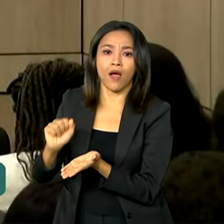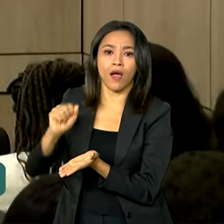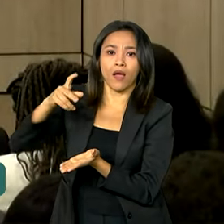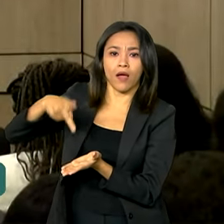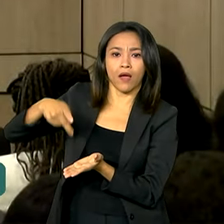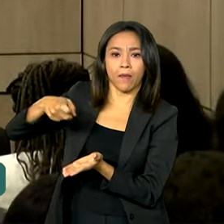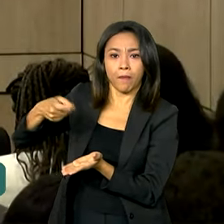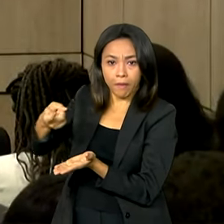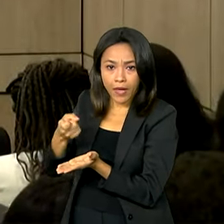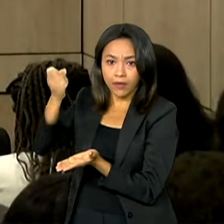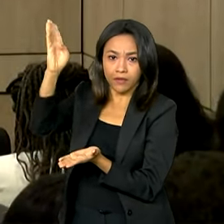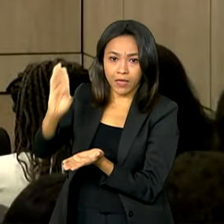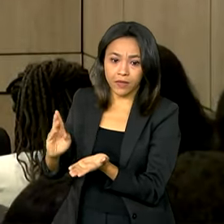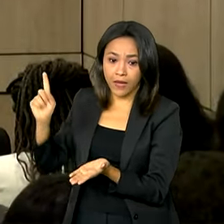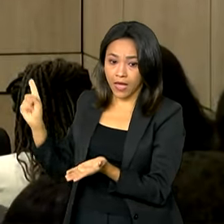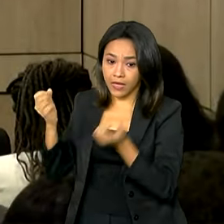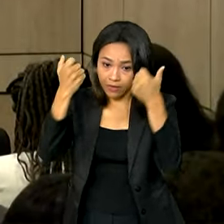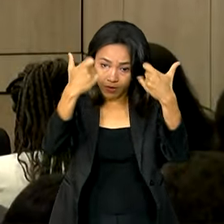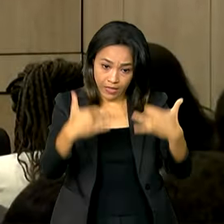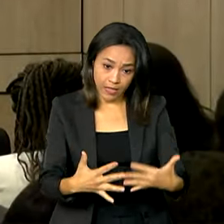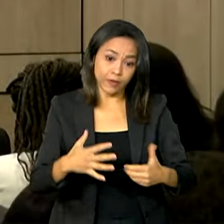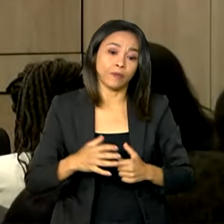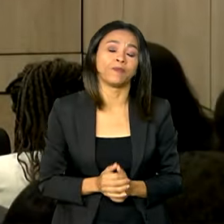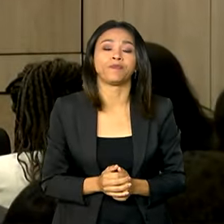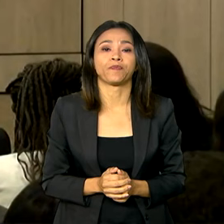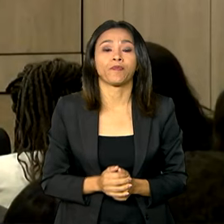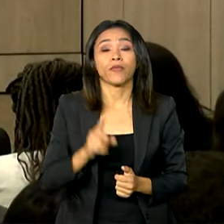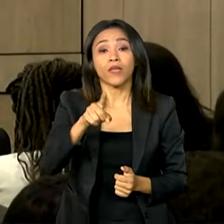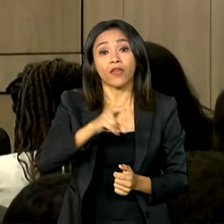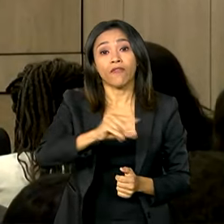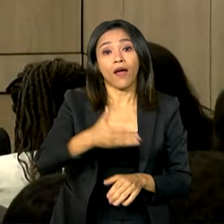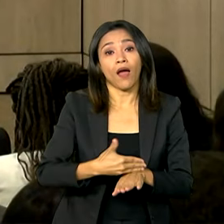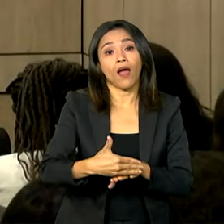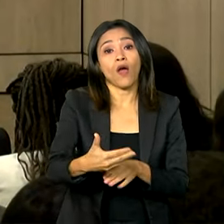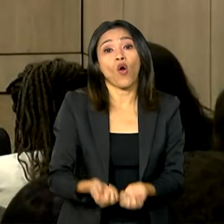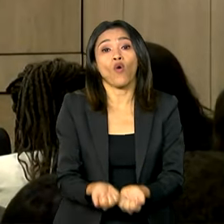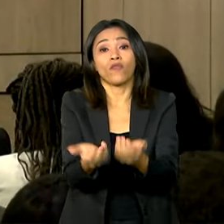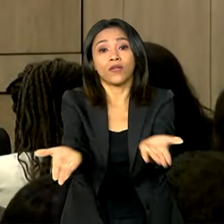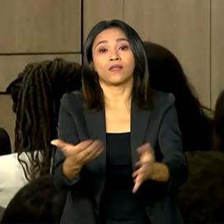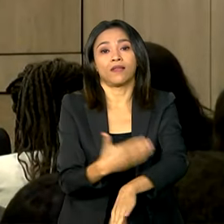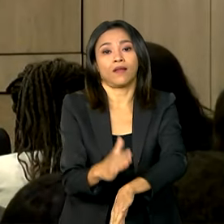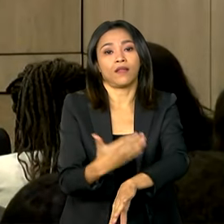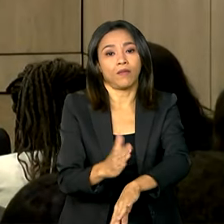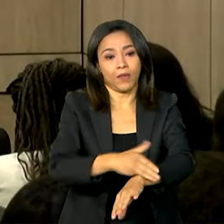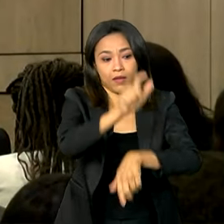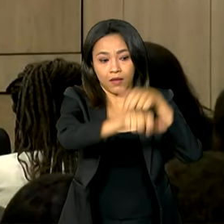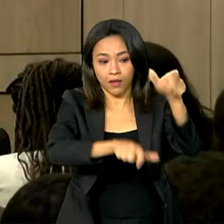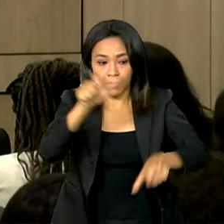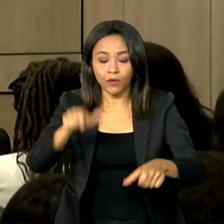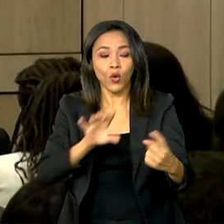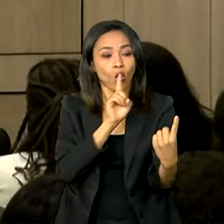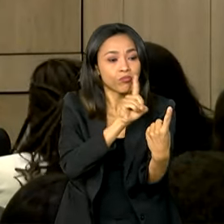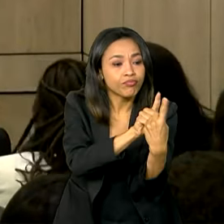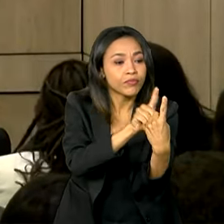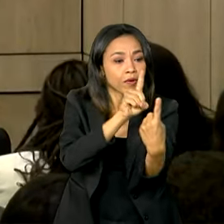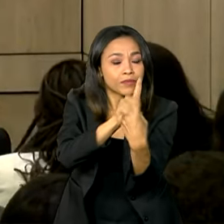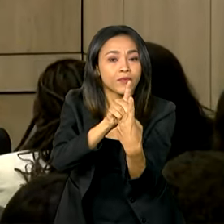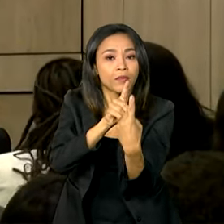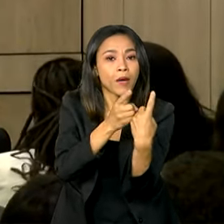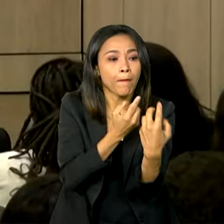e Diversidade Racial no Comércio Exterior oferecerá capacitação, consultoria personalizada,